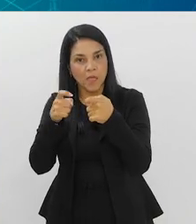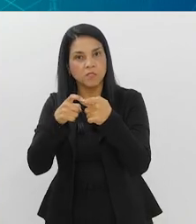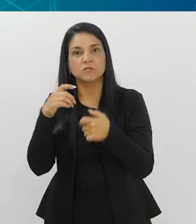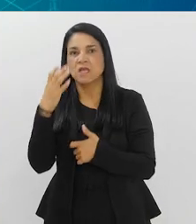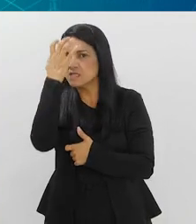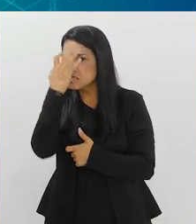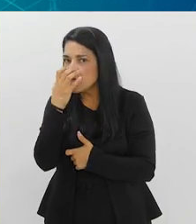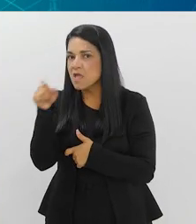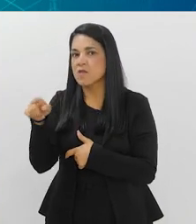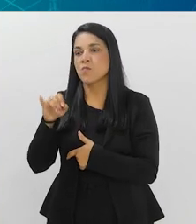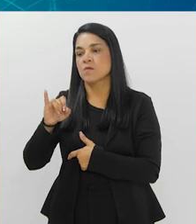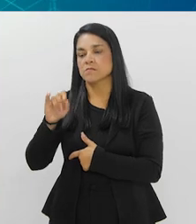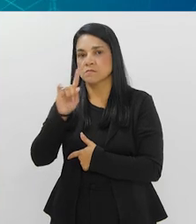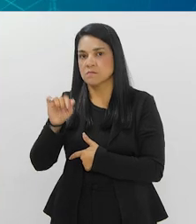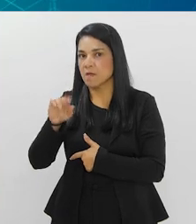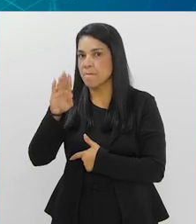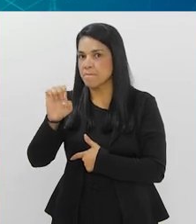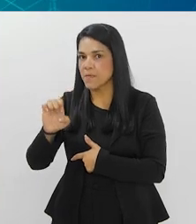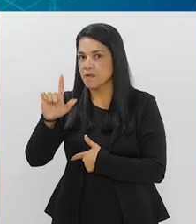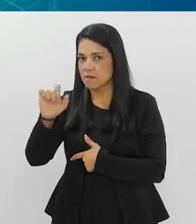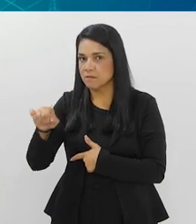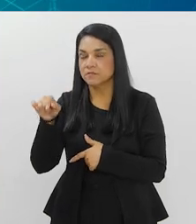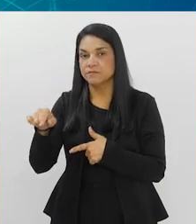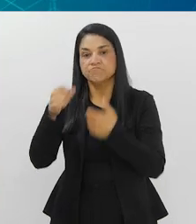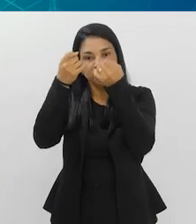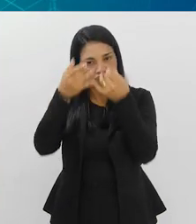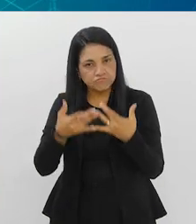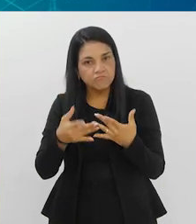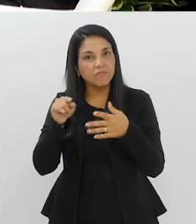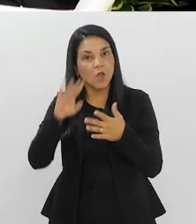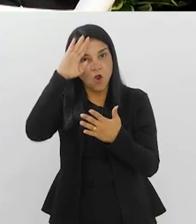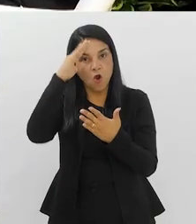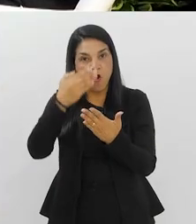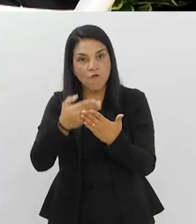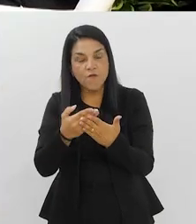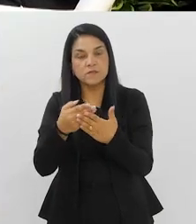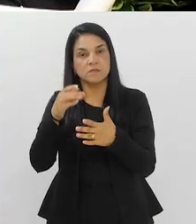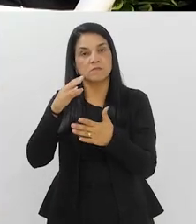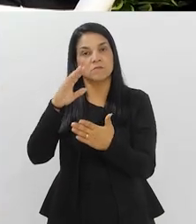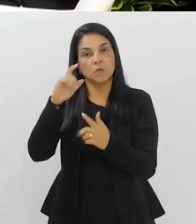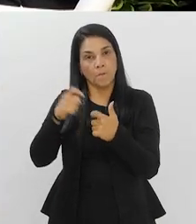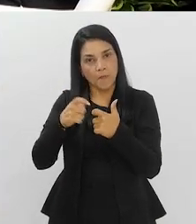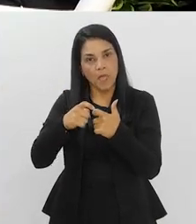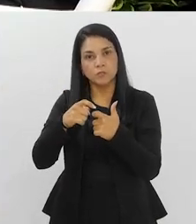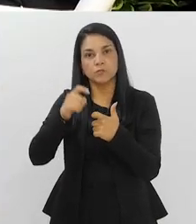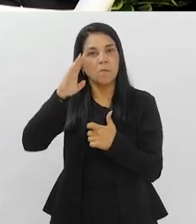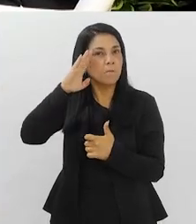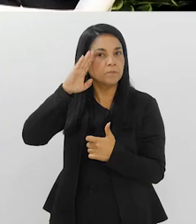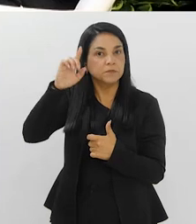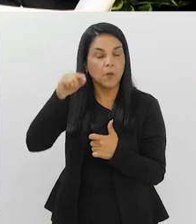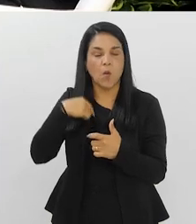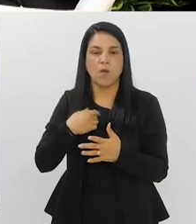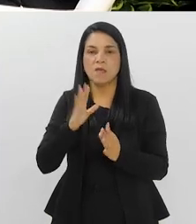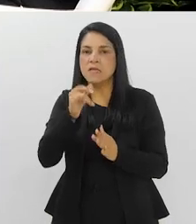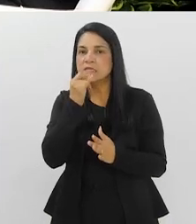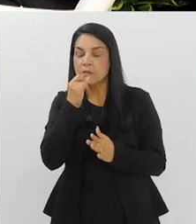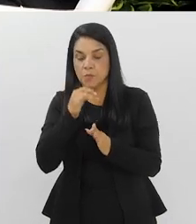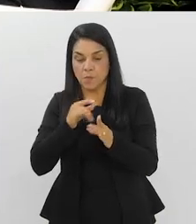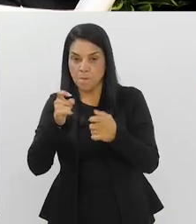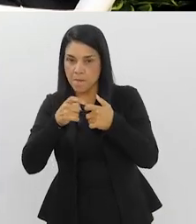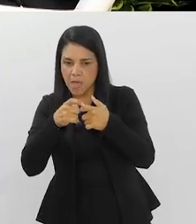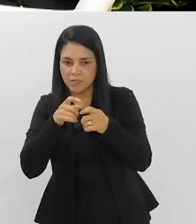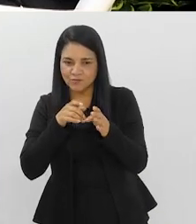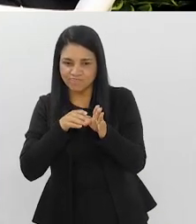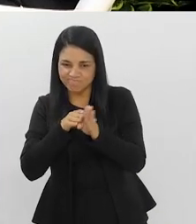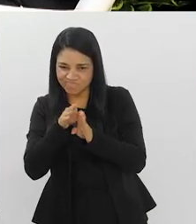sério. Isabela, ela fala muito isso que a confiança médica é essencial. Se o médico chega para